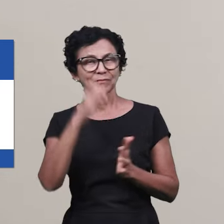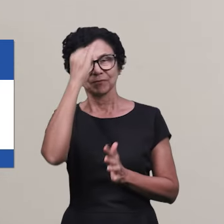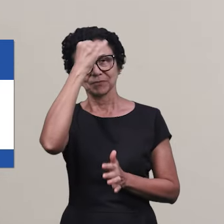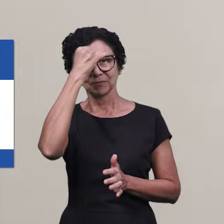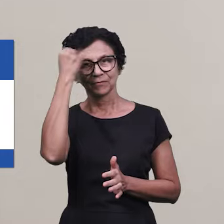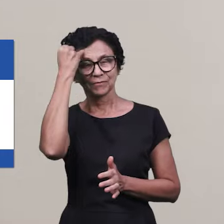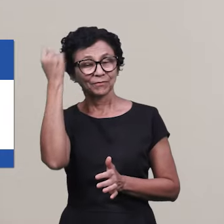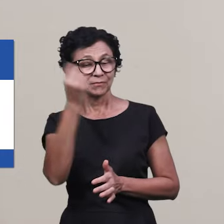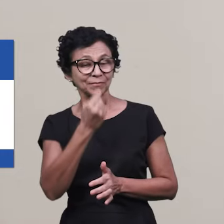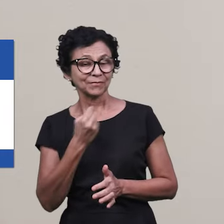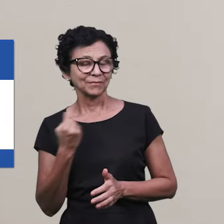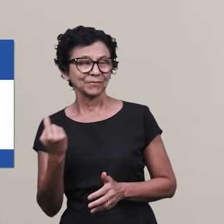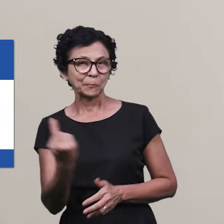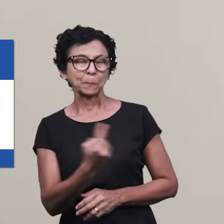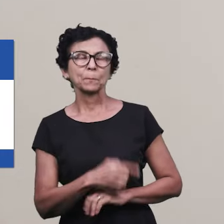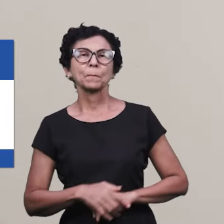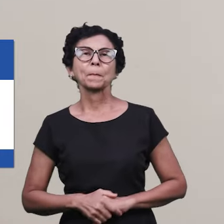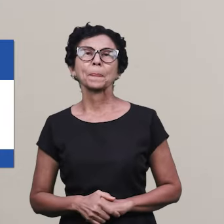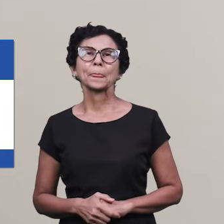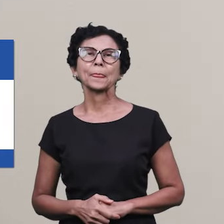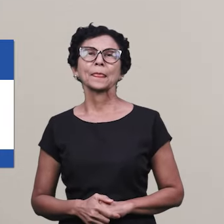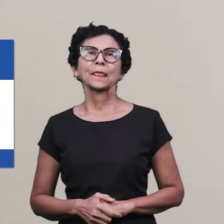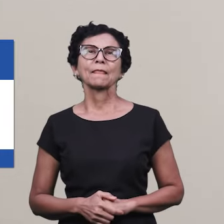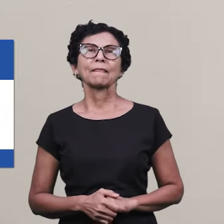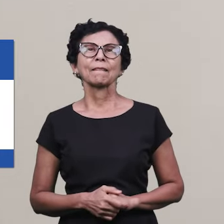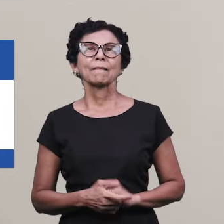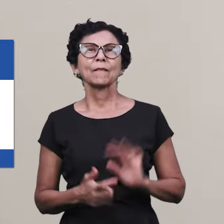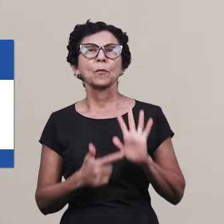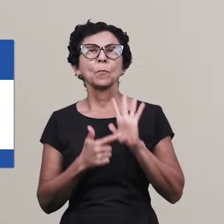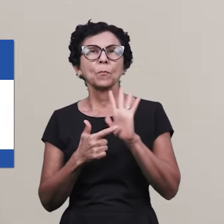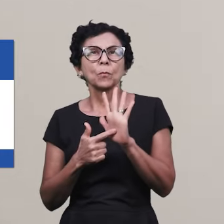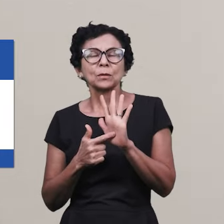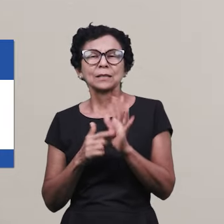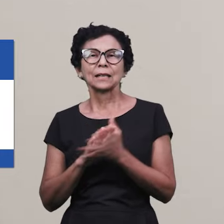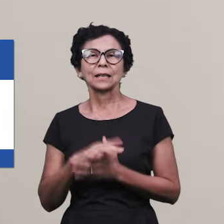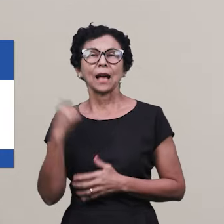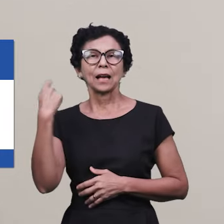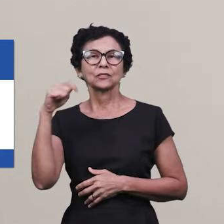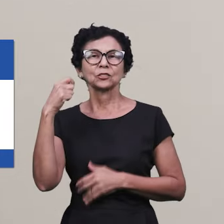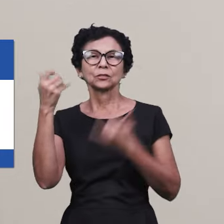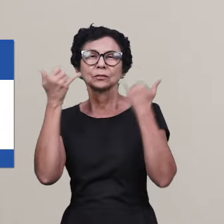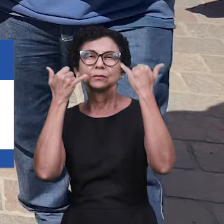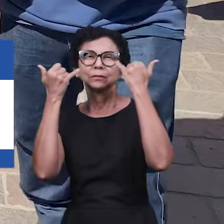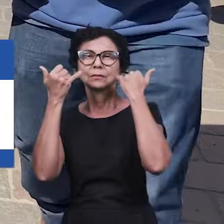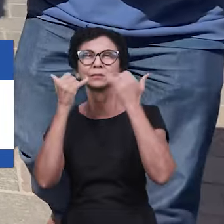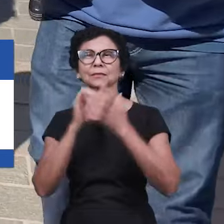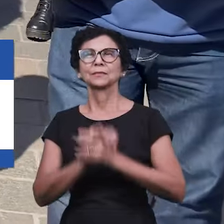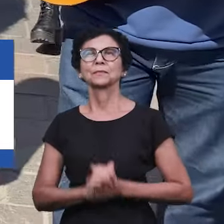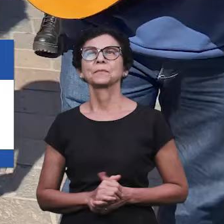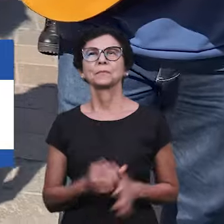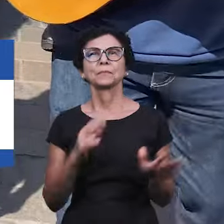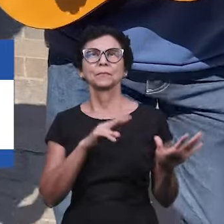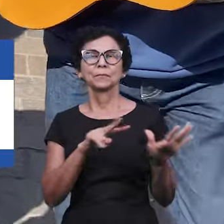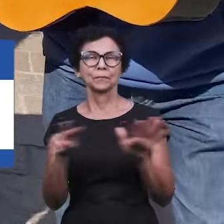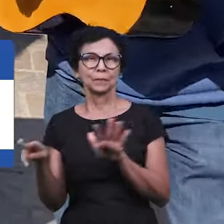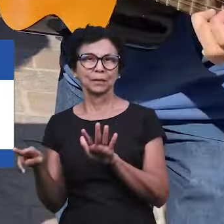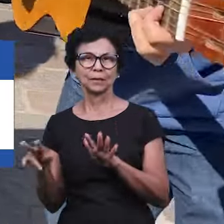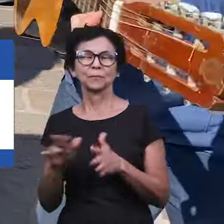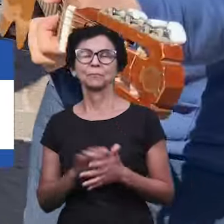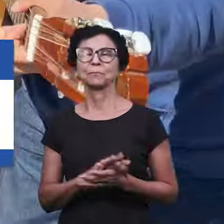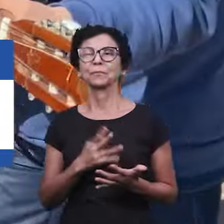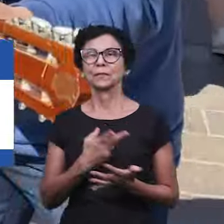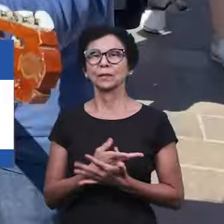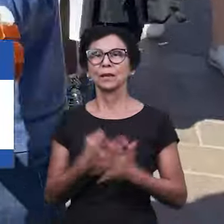A paz, Senhor Irmãos! Estamos em mais uma edição do Manai News, trazendo as notícias da Argentina. Confira! Nesta semana, foi